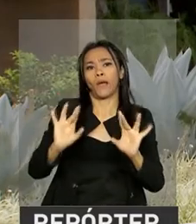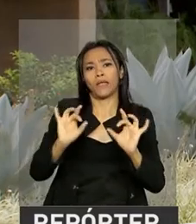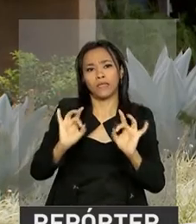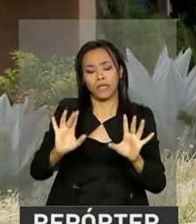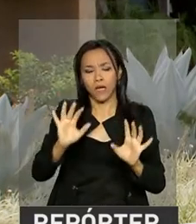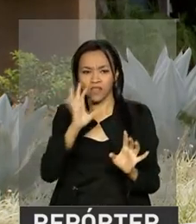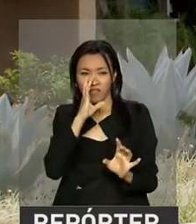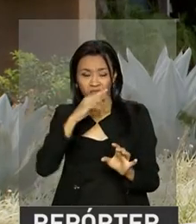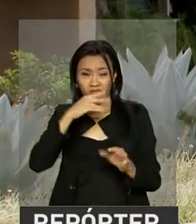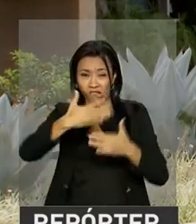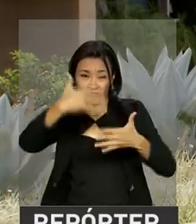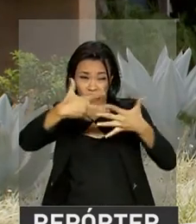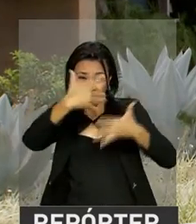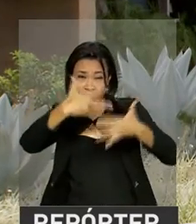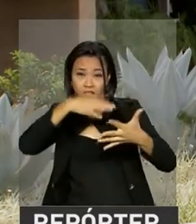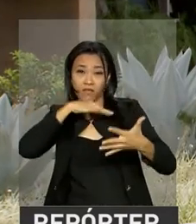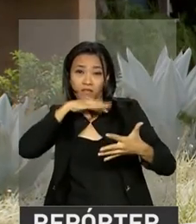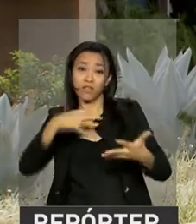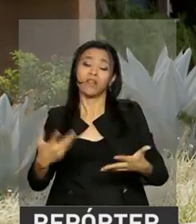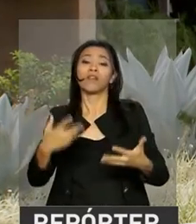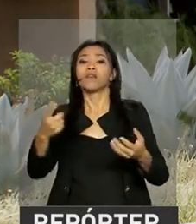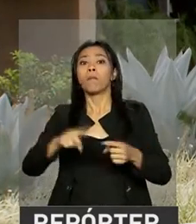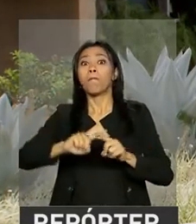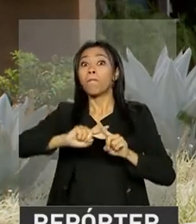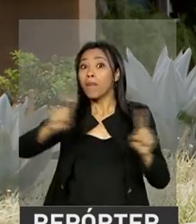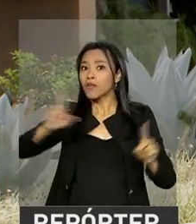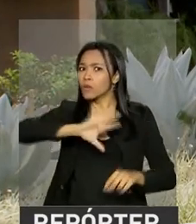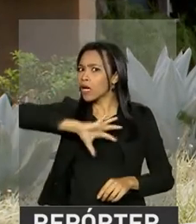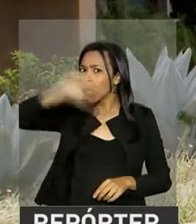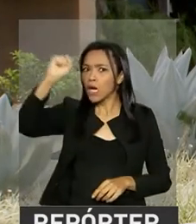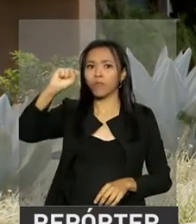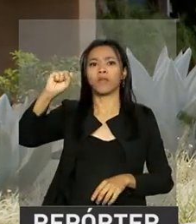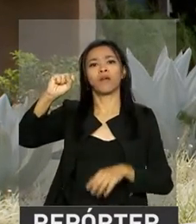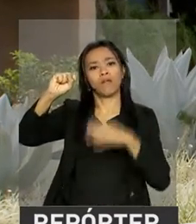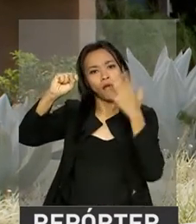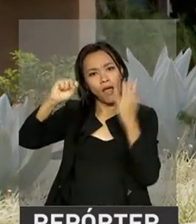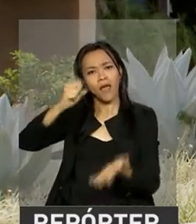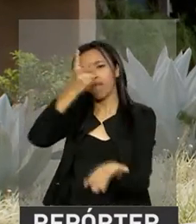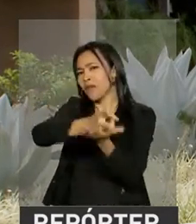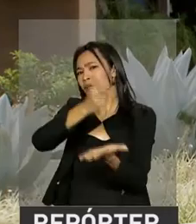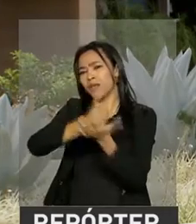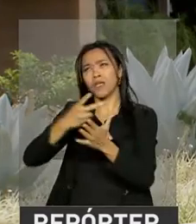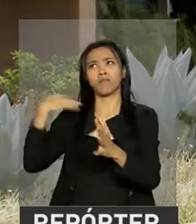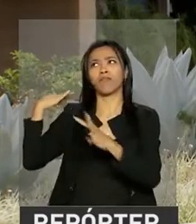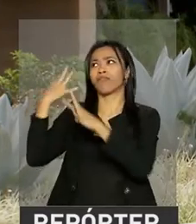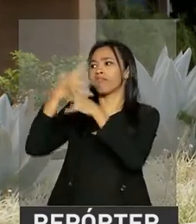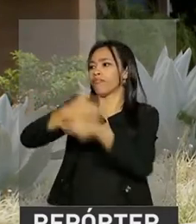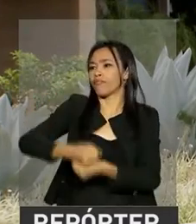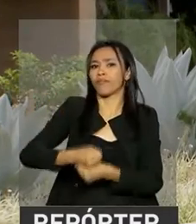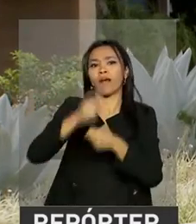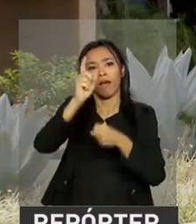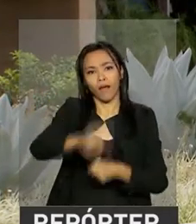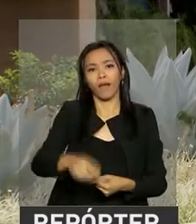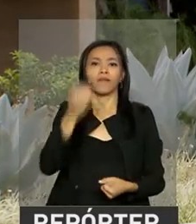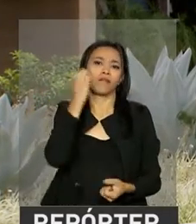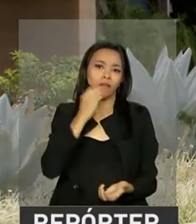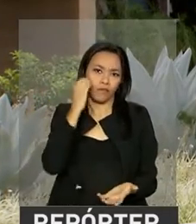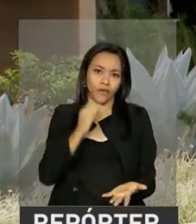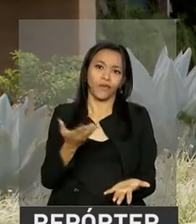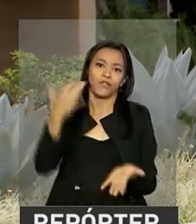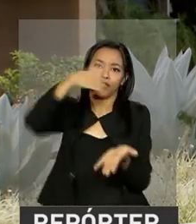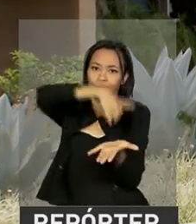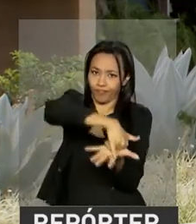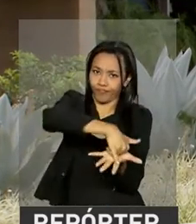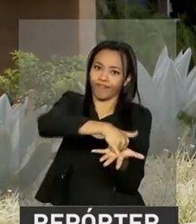e serviços e entregas. Mas o setor campeão de queixas é o mesmo dos anos anteriores. A telefonia móvel e fixa.